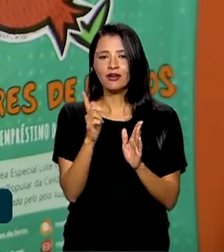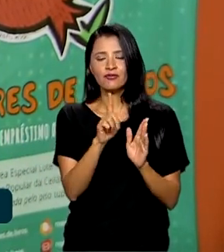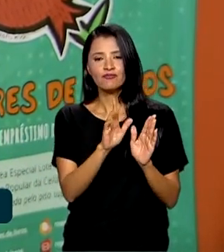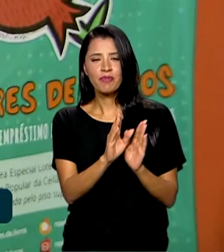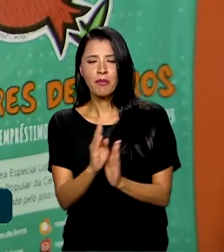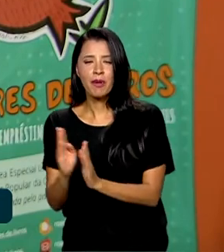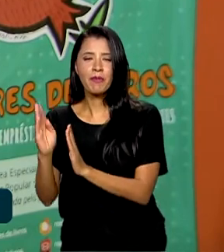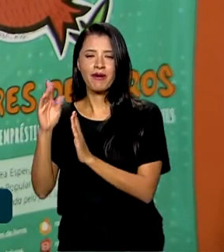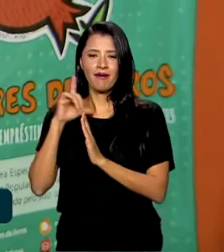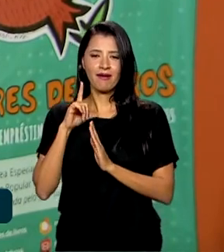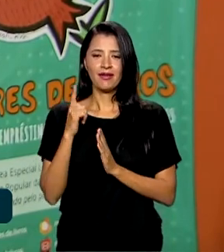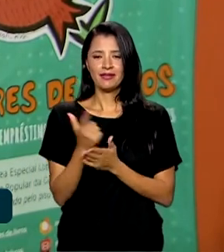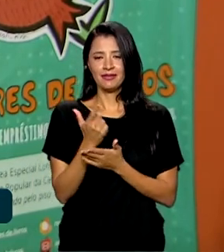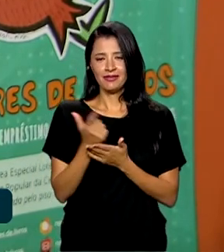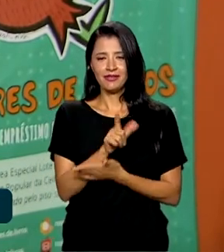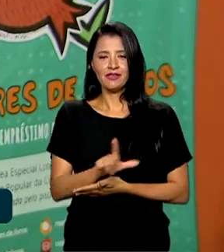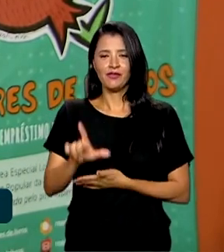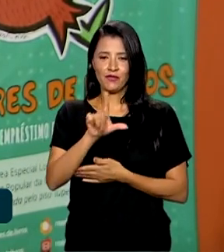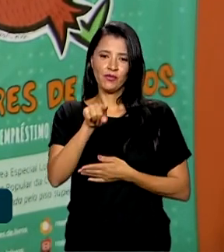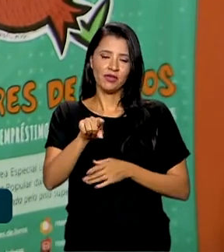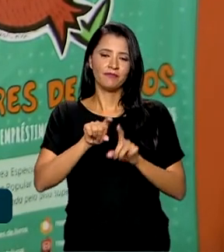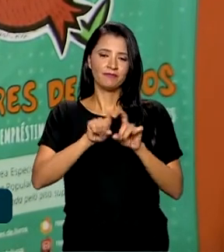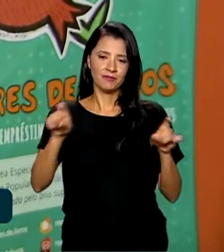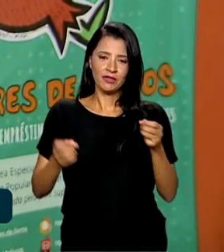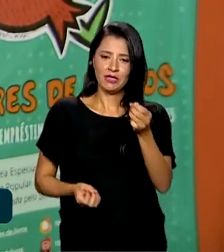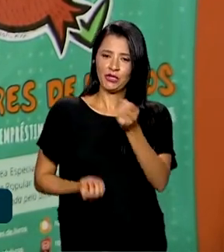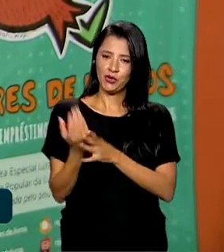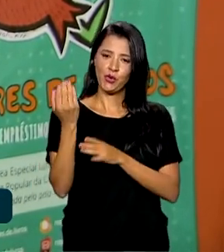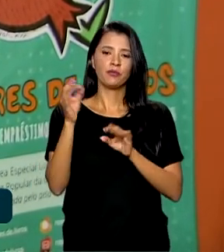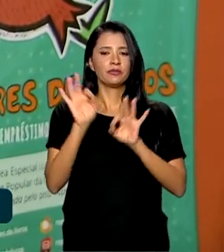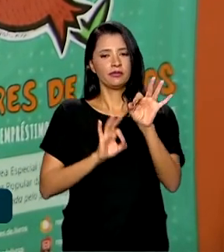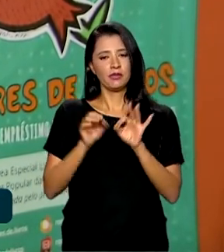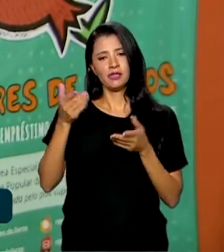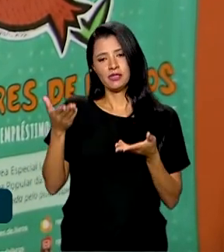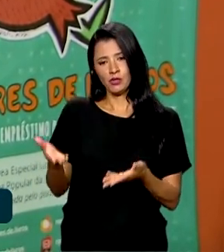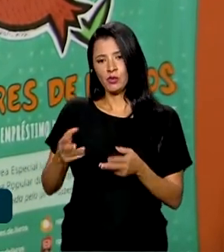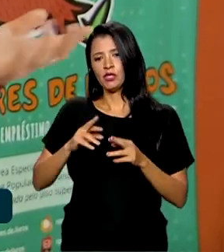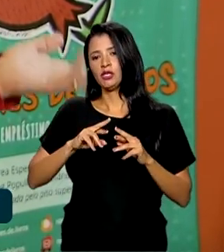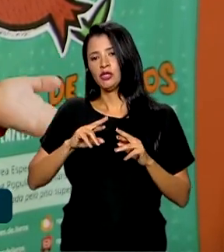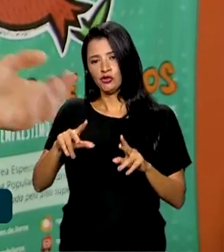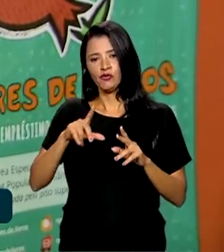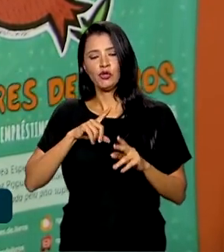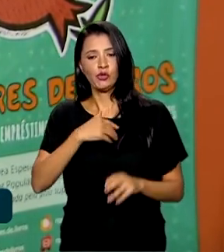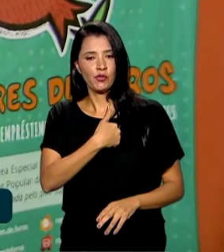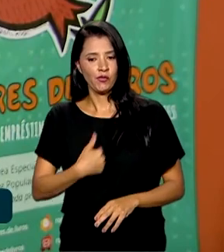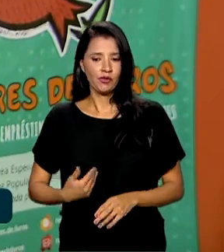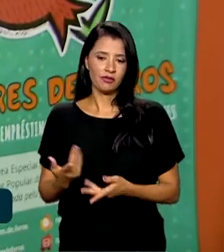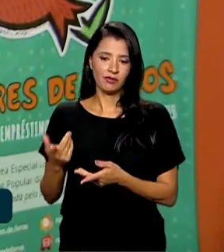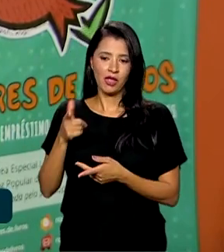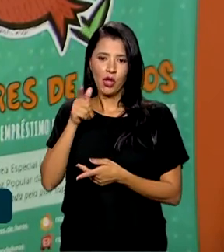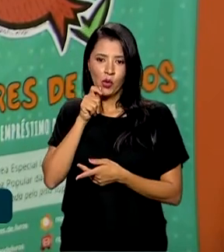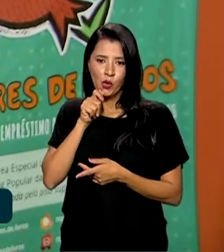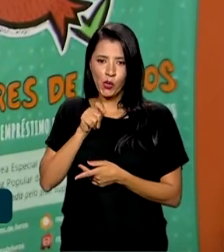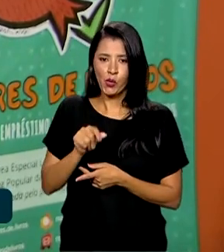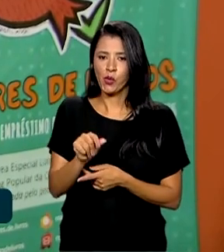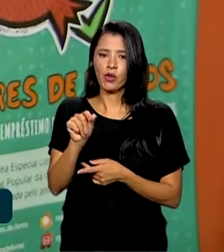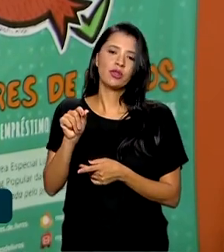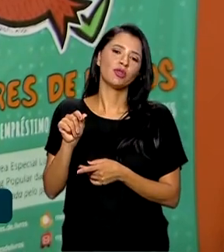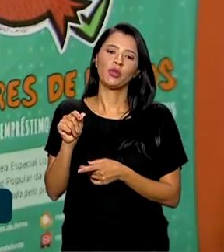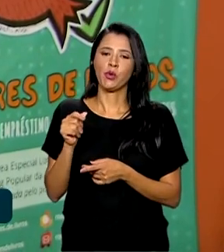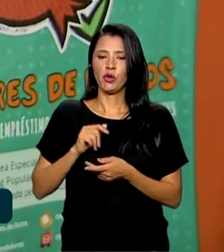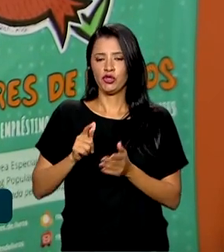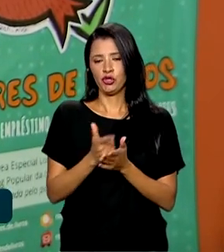Essa foi a inspiração que deu origem a essa organização não governamental, Roedores de Livros, criada há